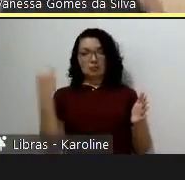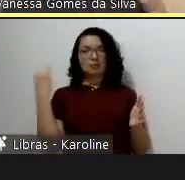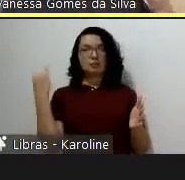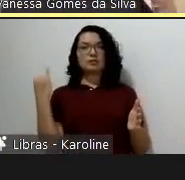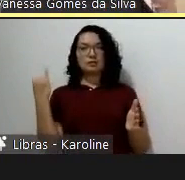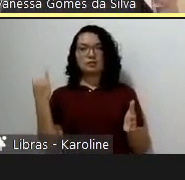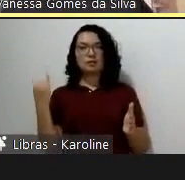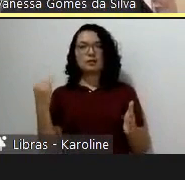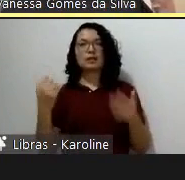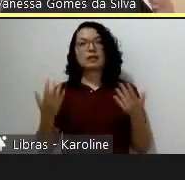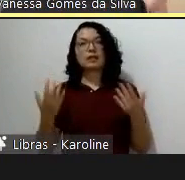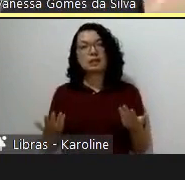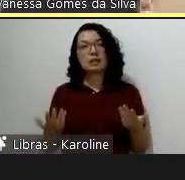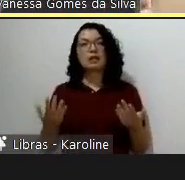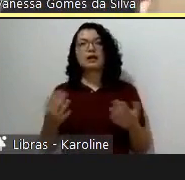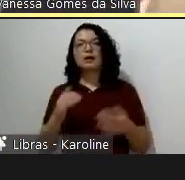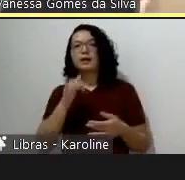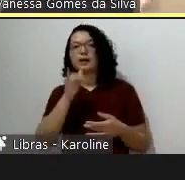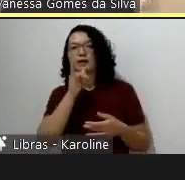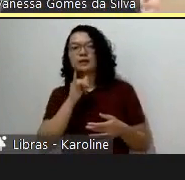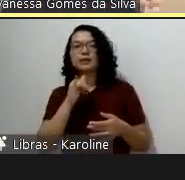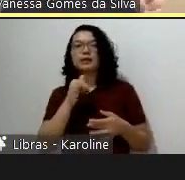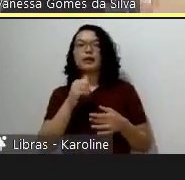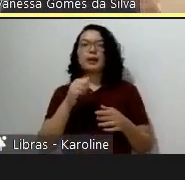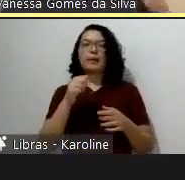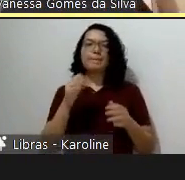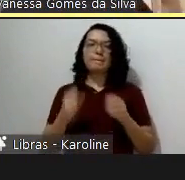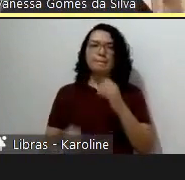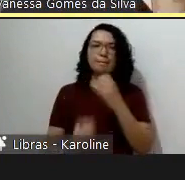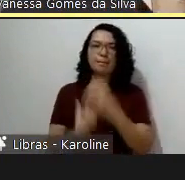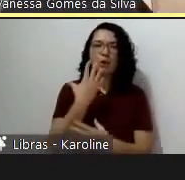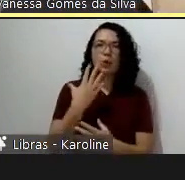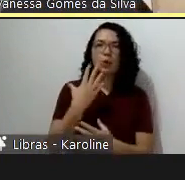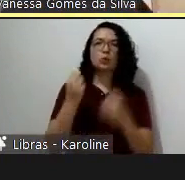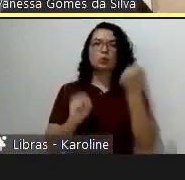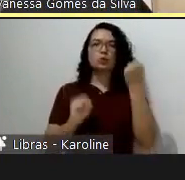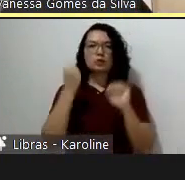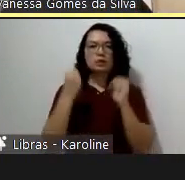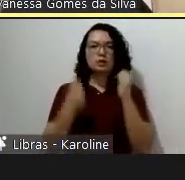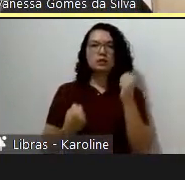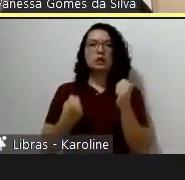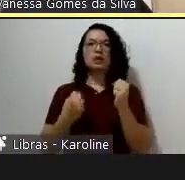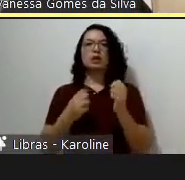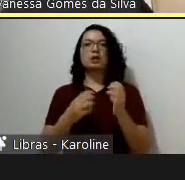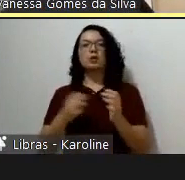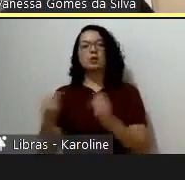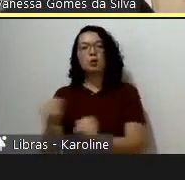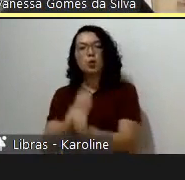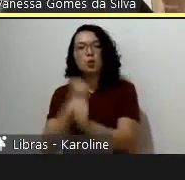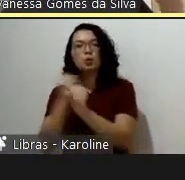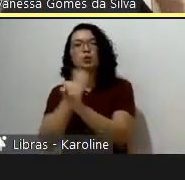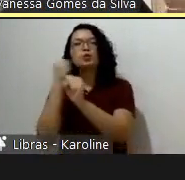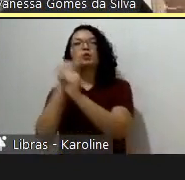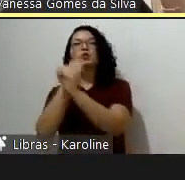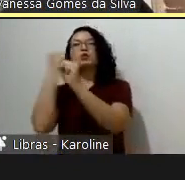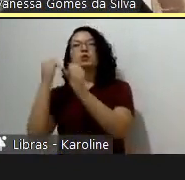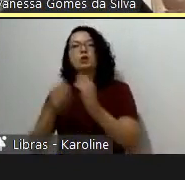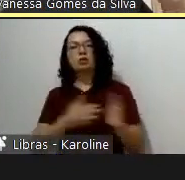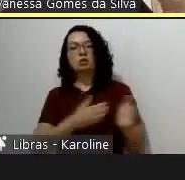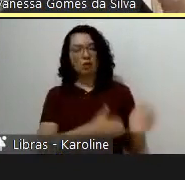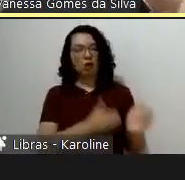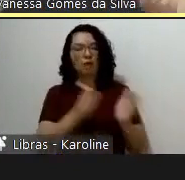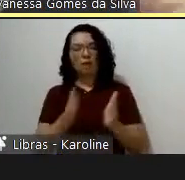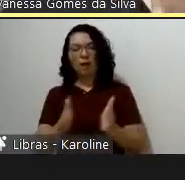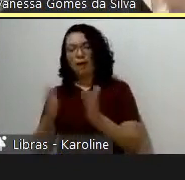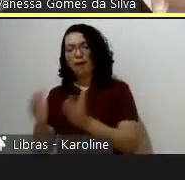tratou da fase de uso. Só que a gente tem outras fases que precisam ser igualmente consideradas e por uma razão muito